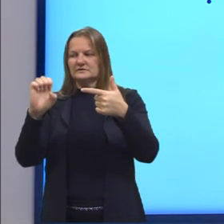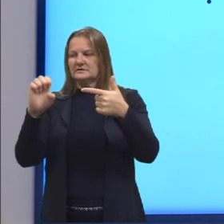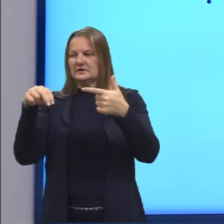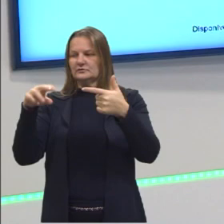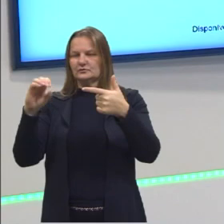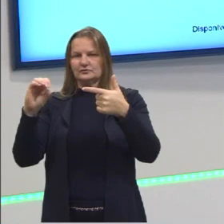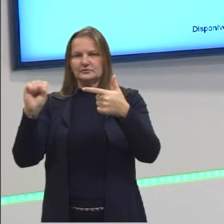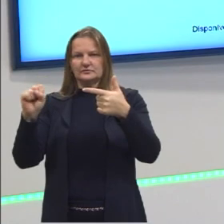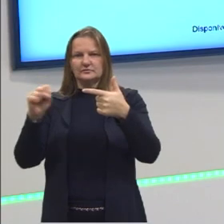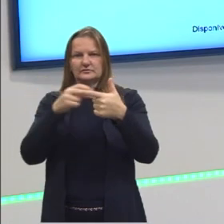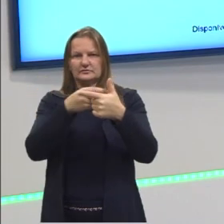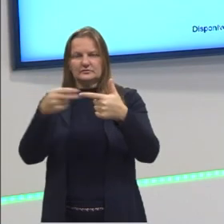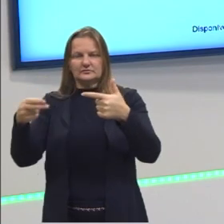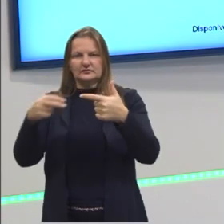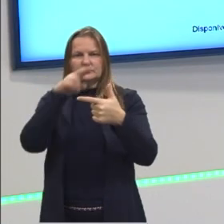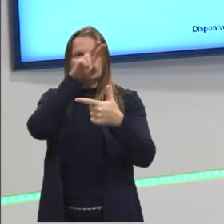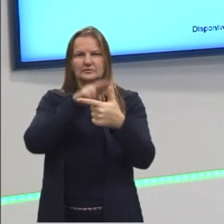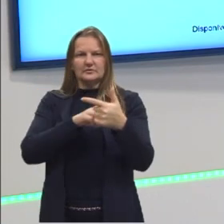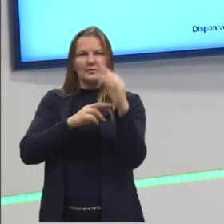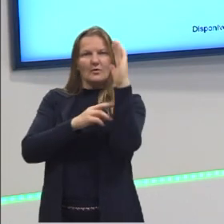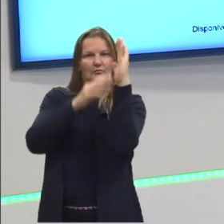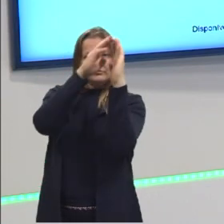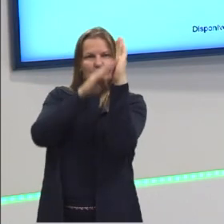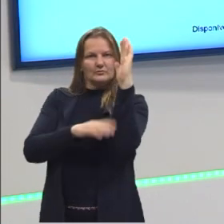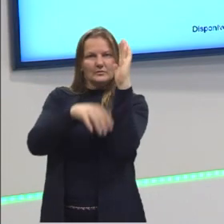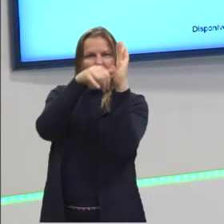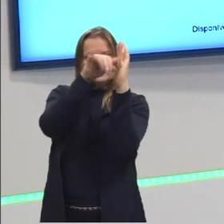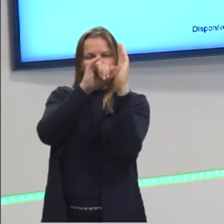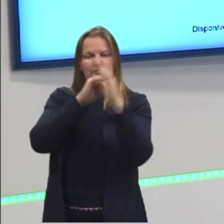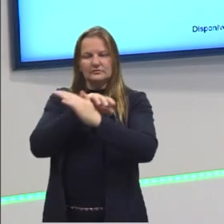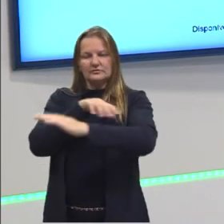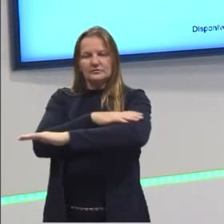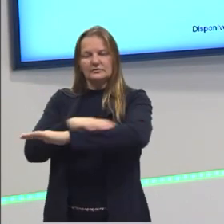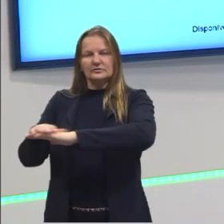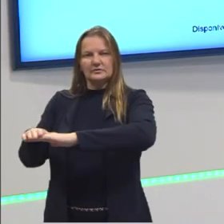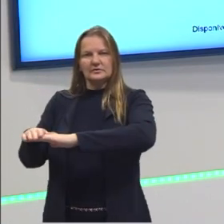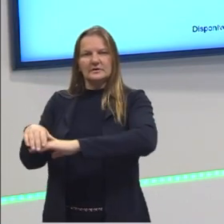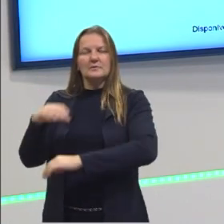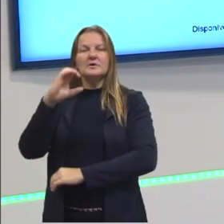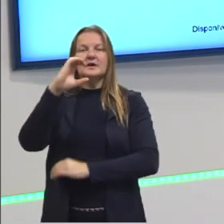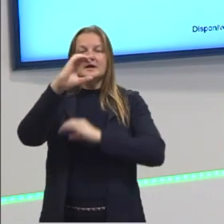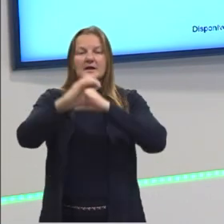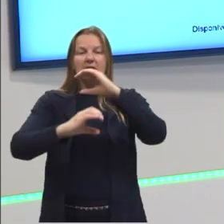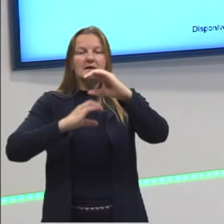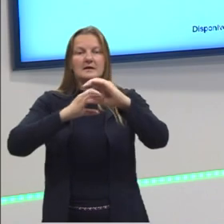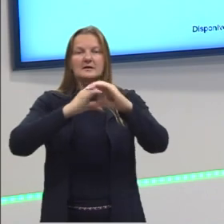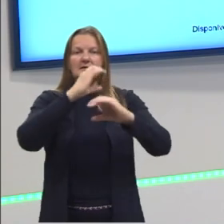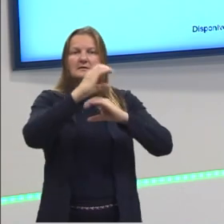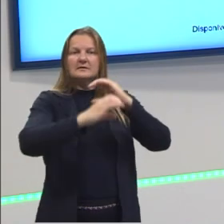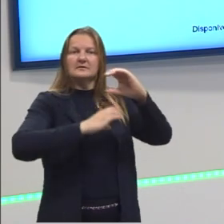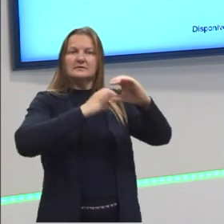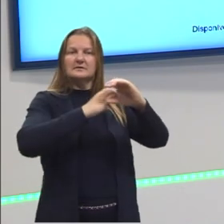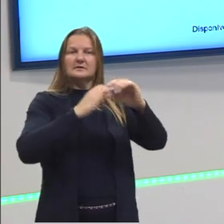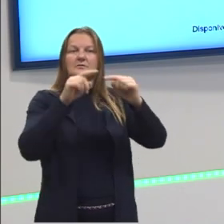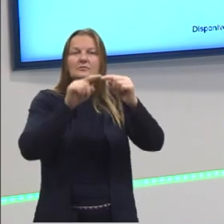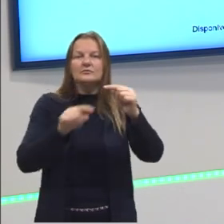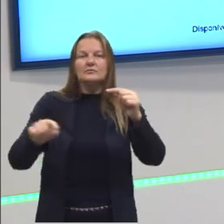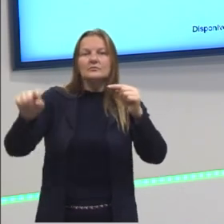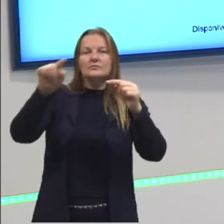tanto a palavra círculo, quanto a palavra círculo, remetem à nossa trigonometria no círculo.